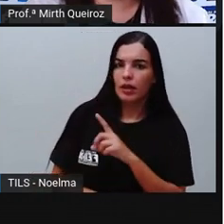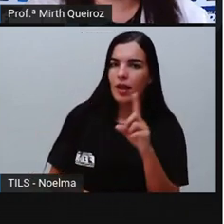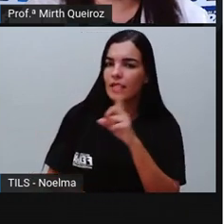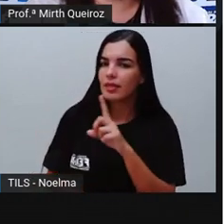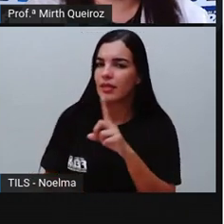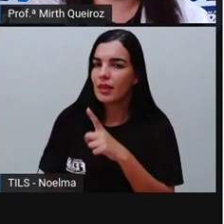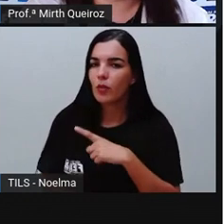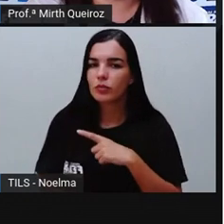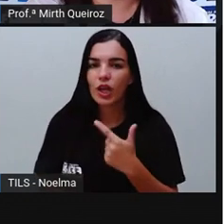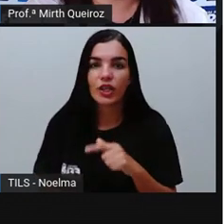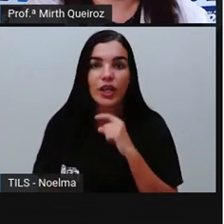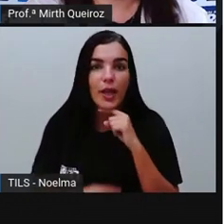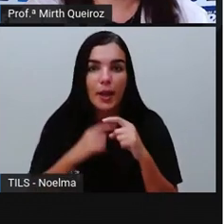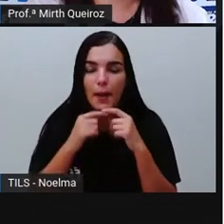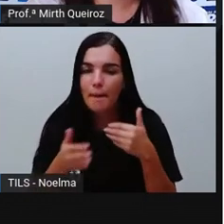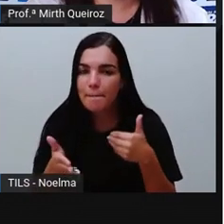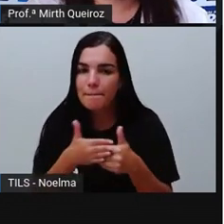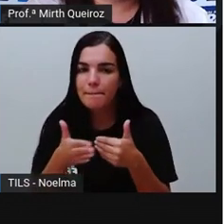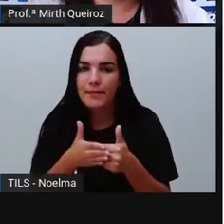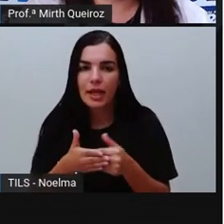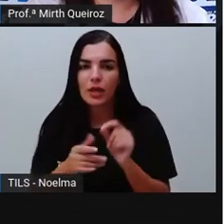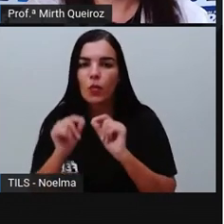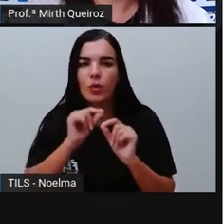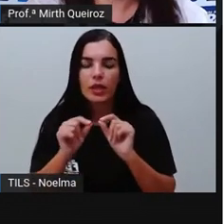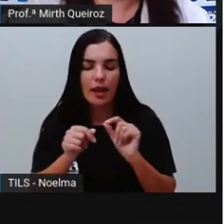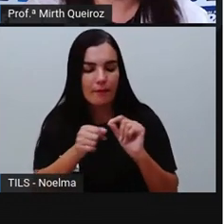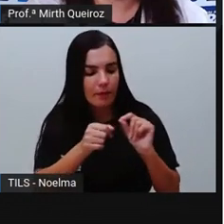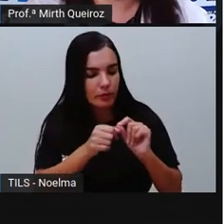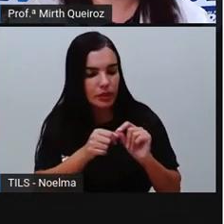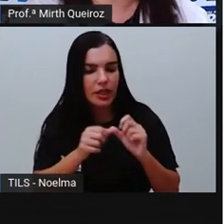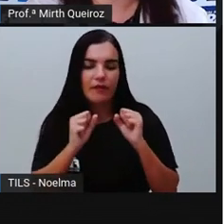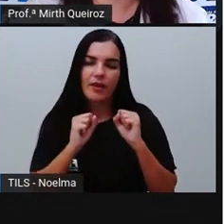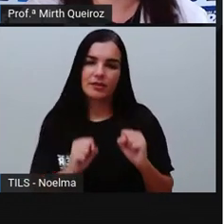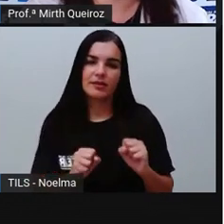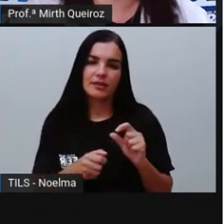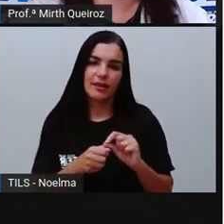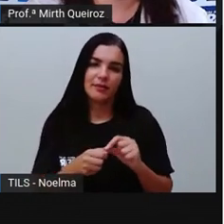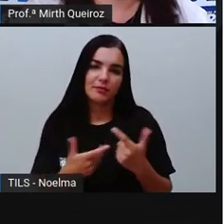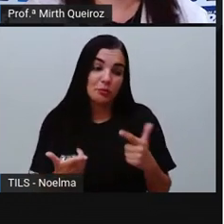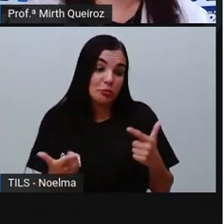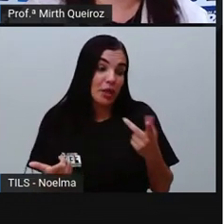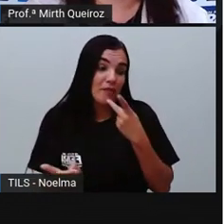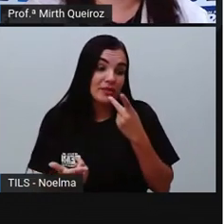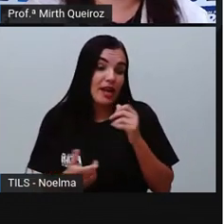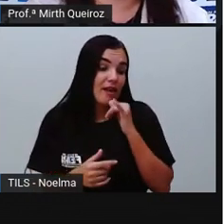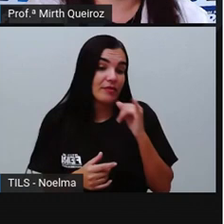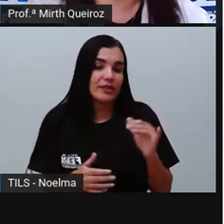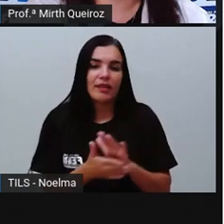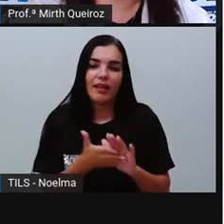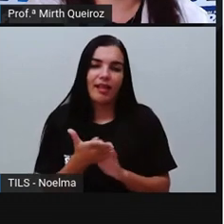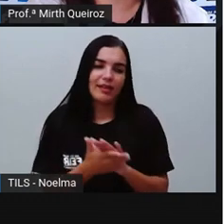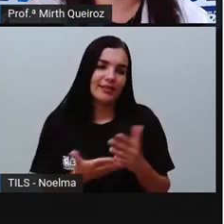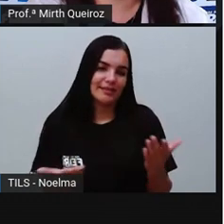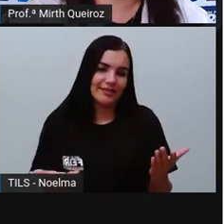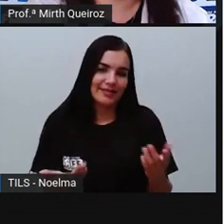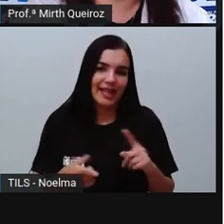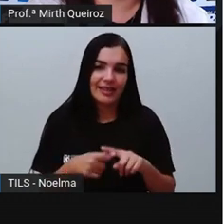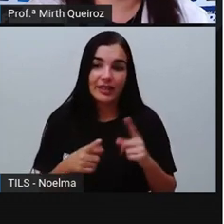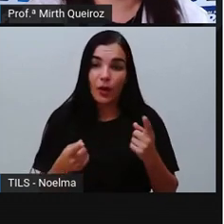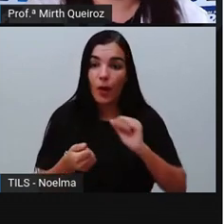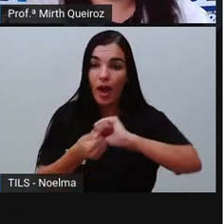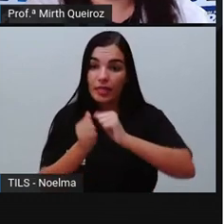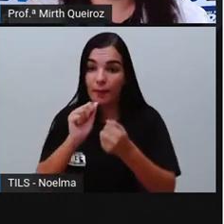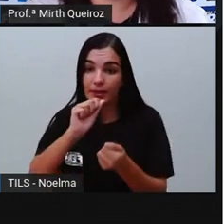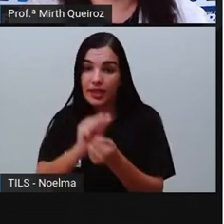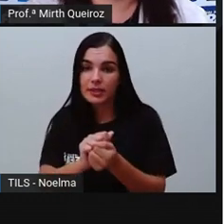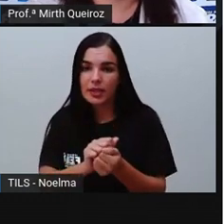Não havia ninguém por perto para dizer-lhe que não poderia fazê-lo. Uma adaptação de um conto popular